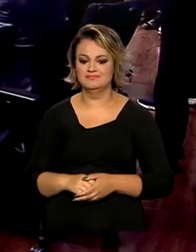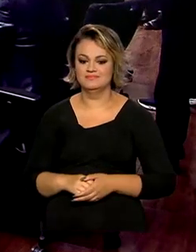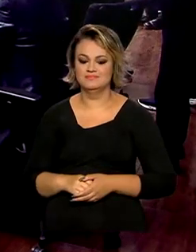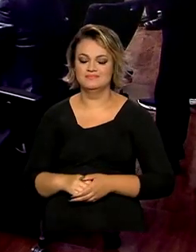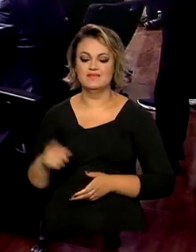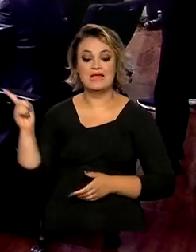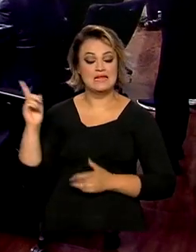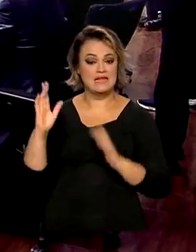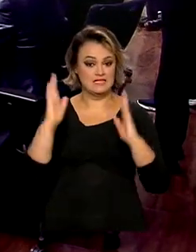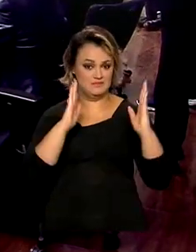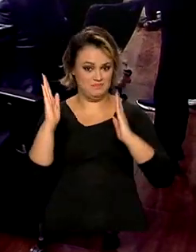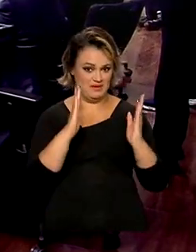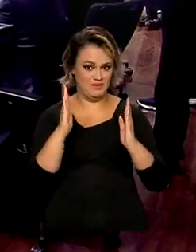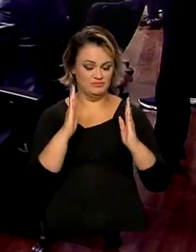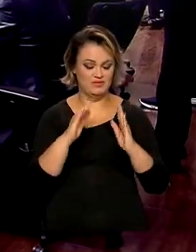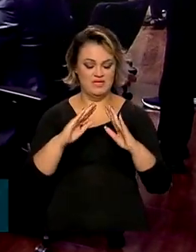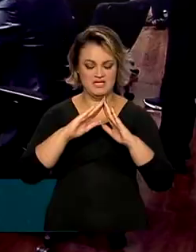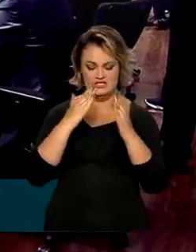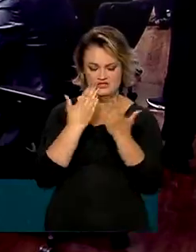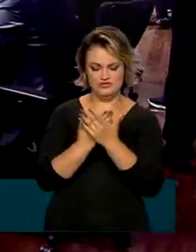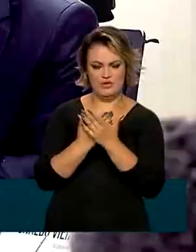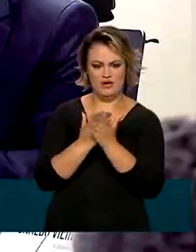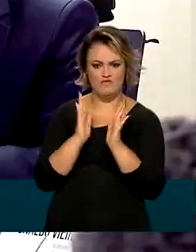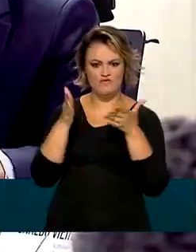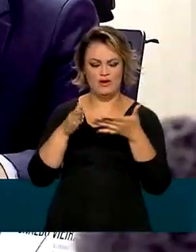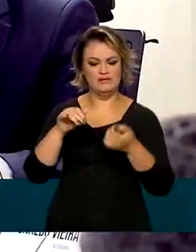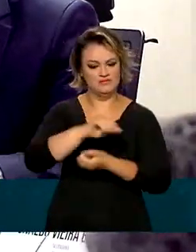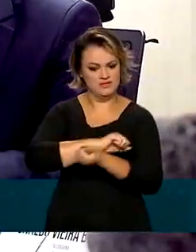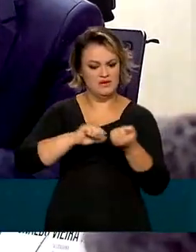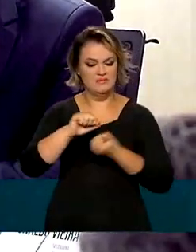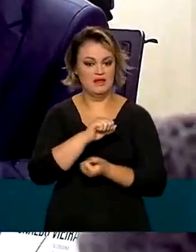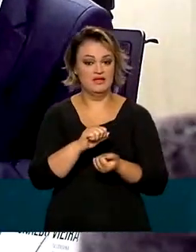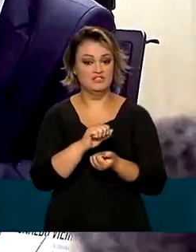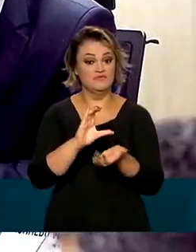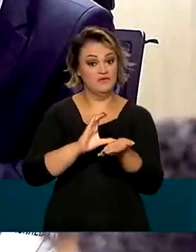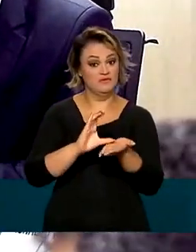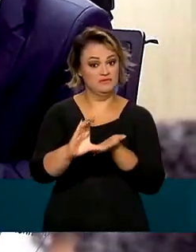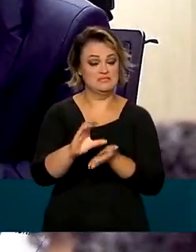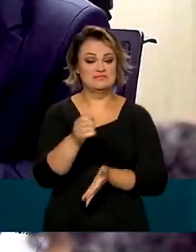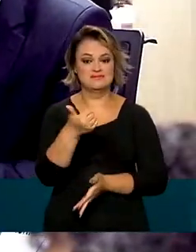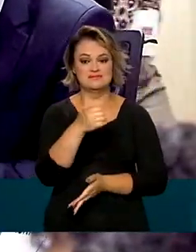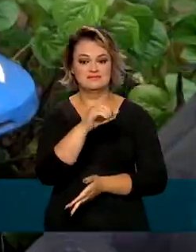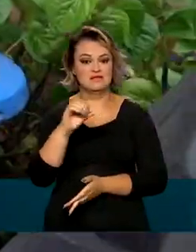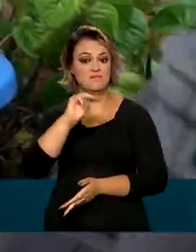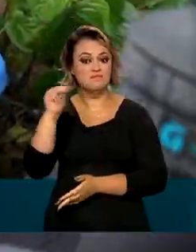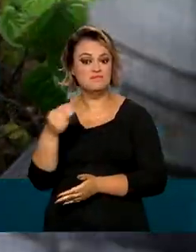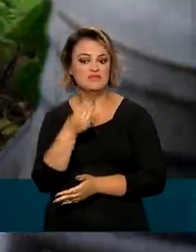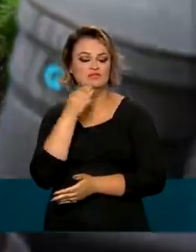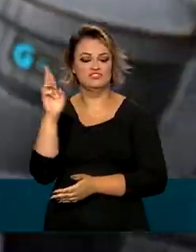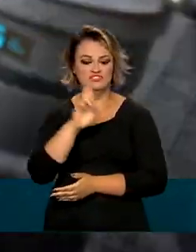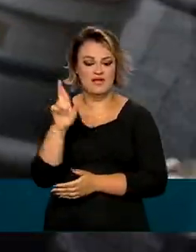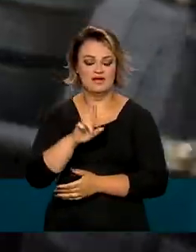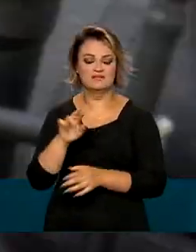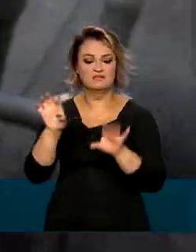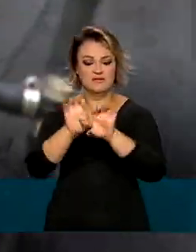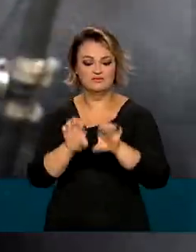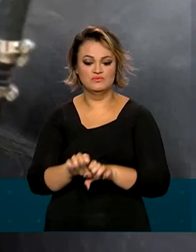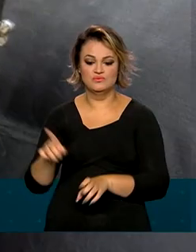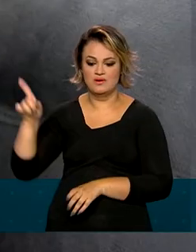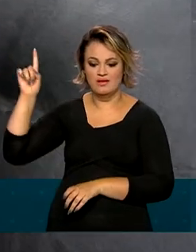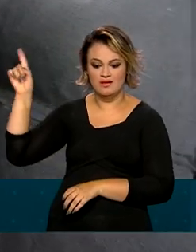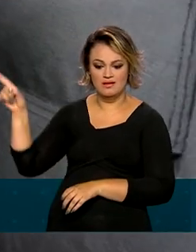Nesta etapa do programa Escolas Mais Verdes, serão investidos 100 milhões de reais para a instalação de